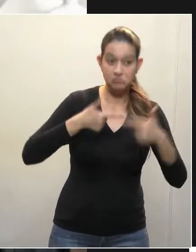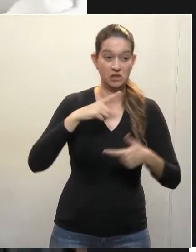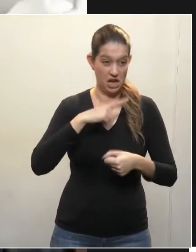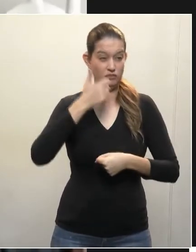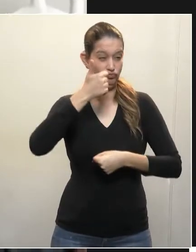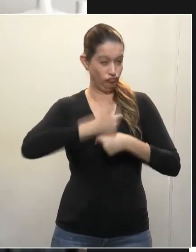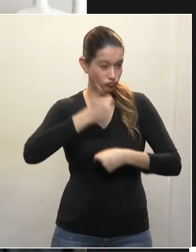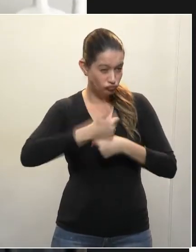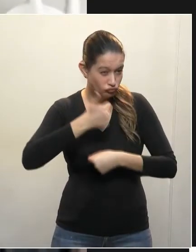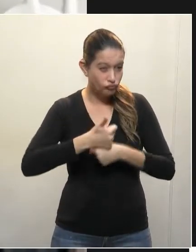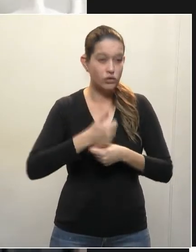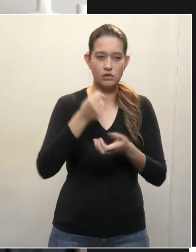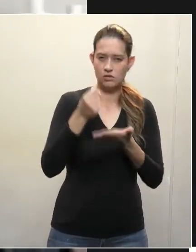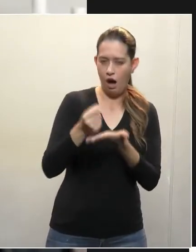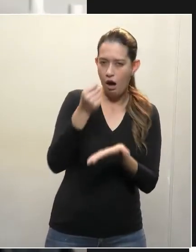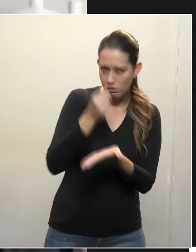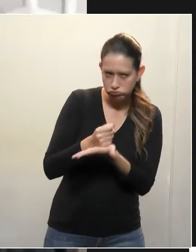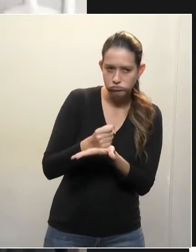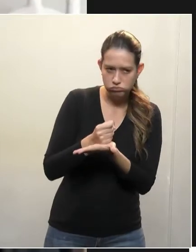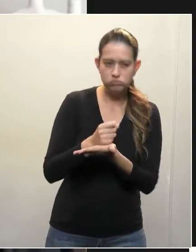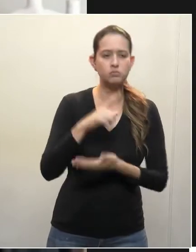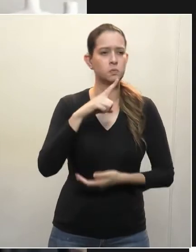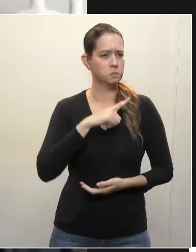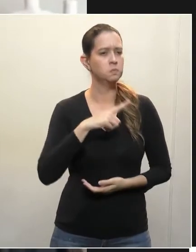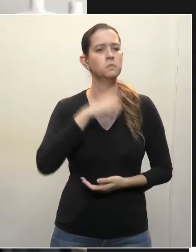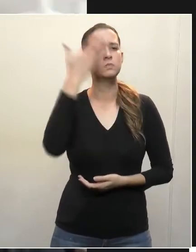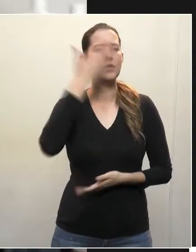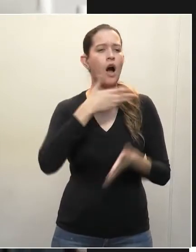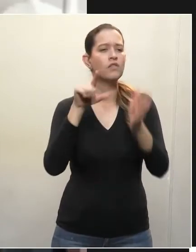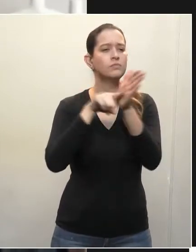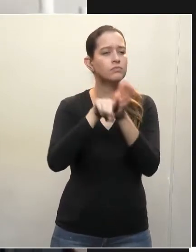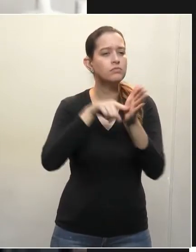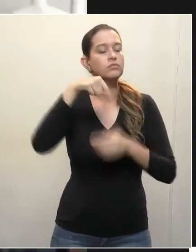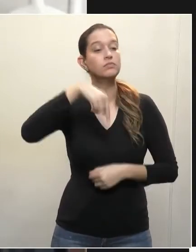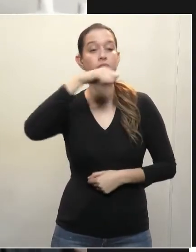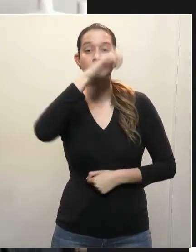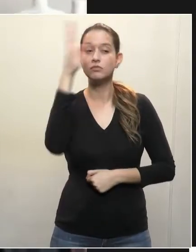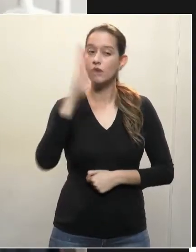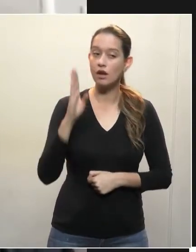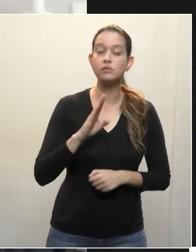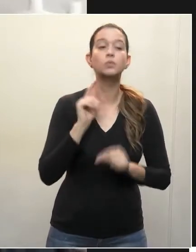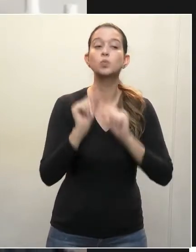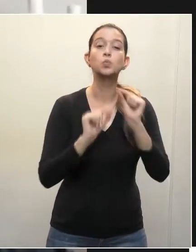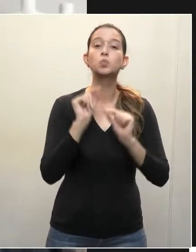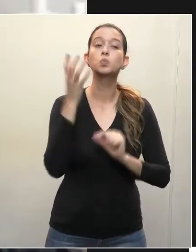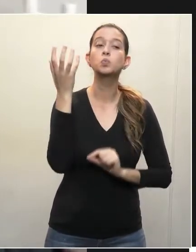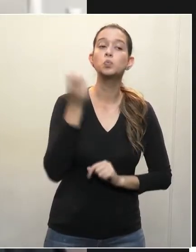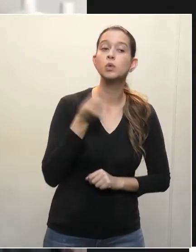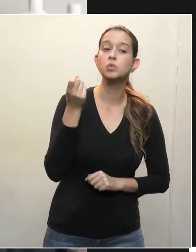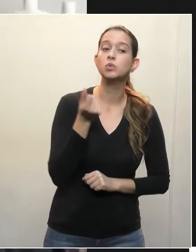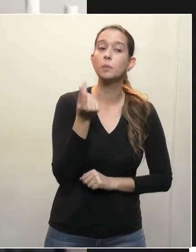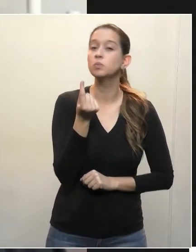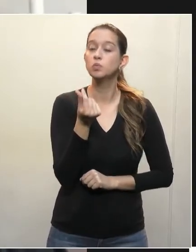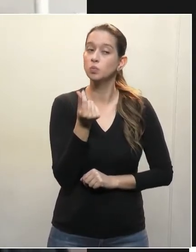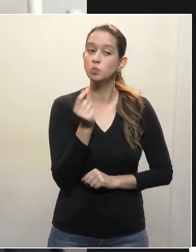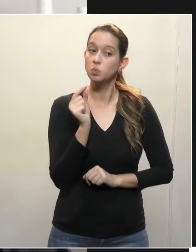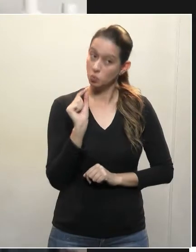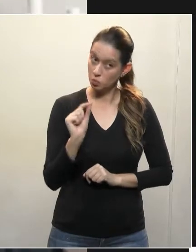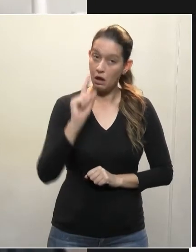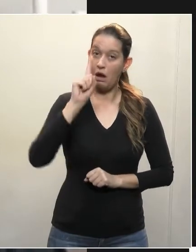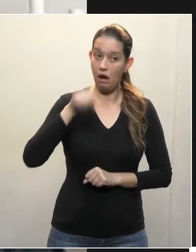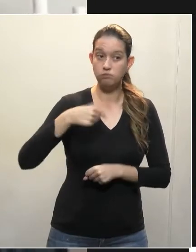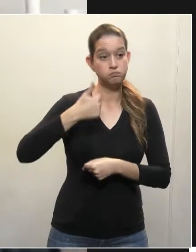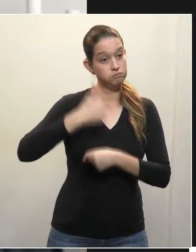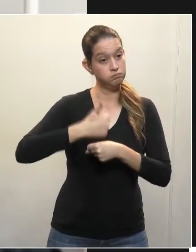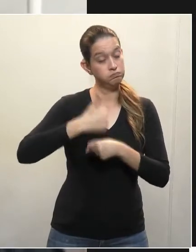Isso saiu numa pesquisa aí há pouco tempo. As pessoas que mais ganham dinheiro no nosso país são donos de cartório. Então,